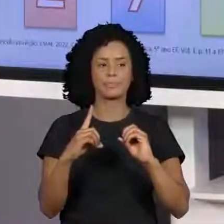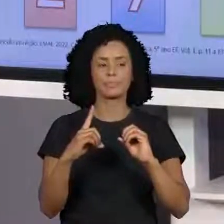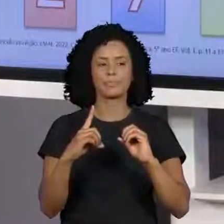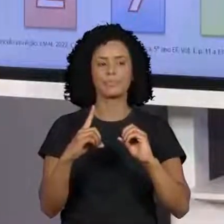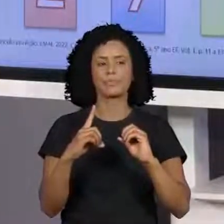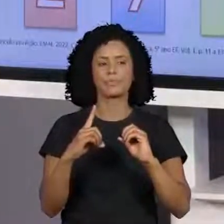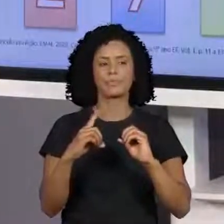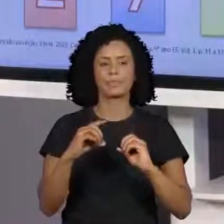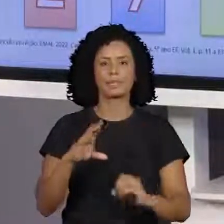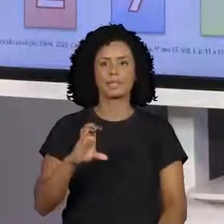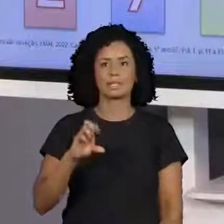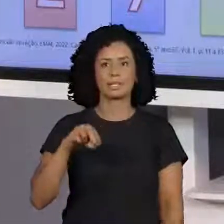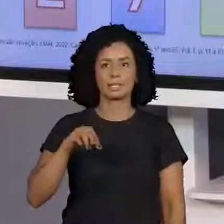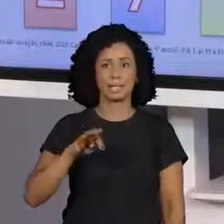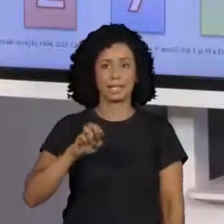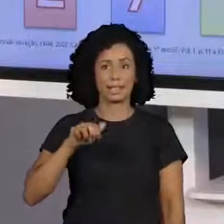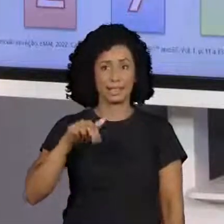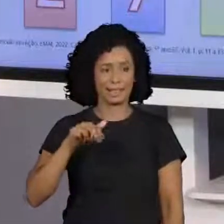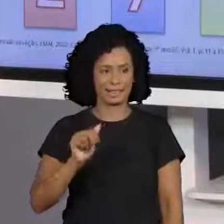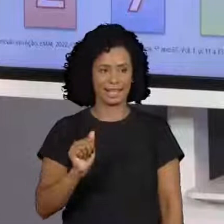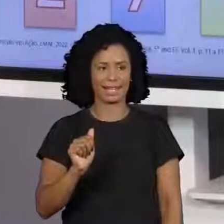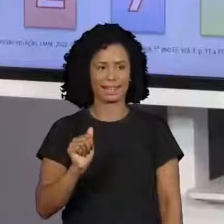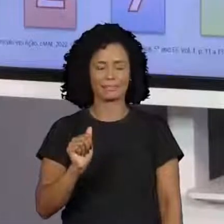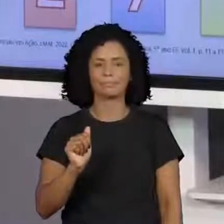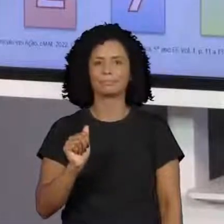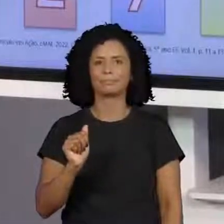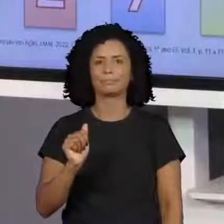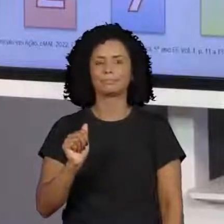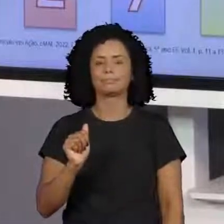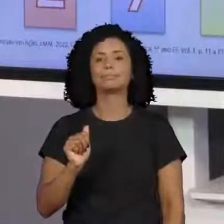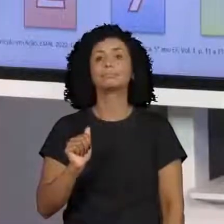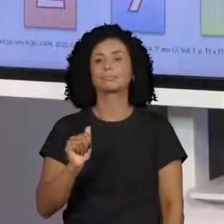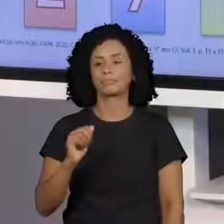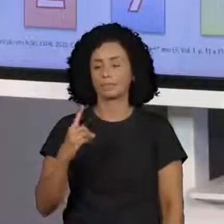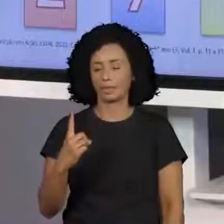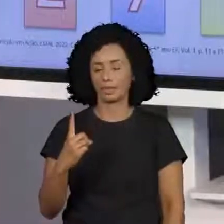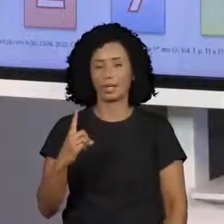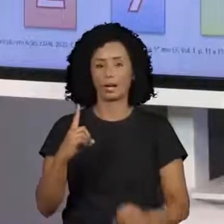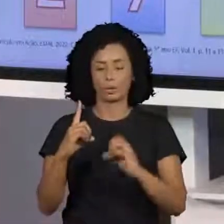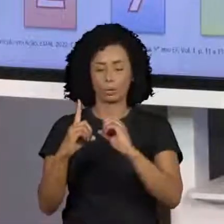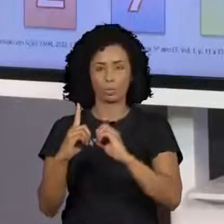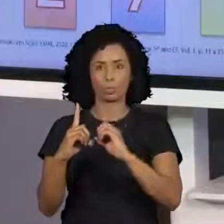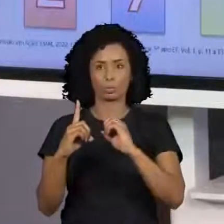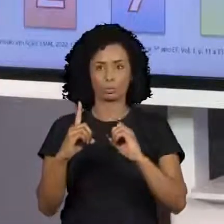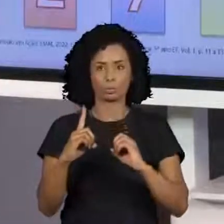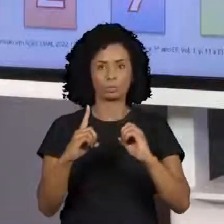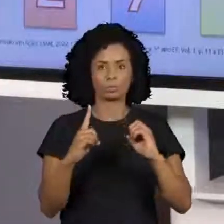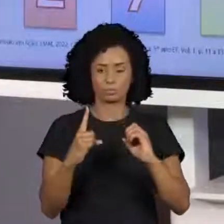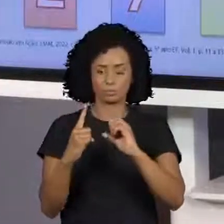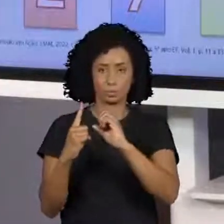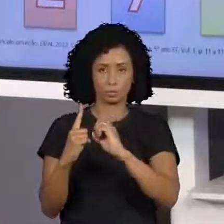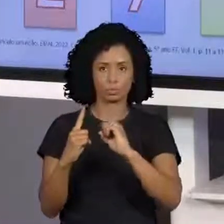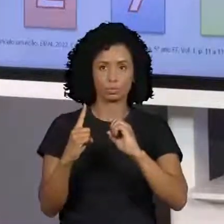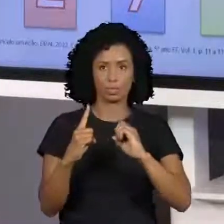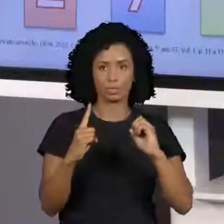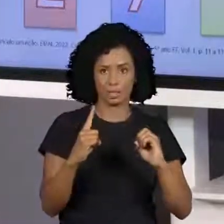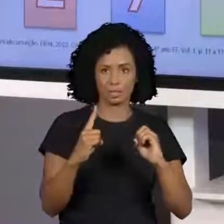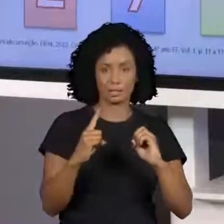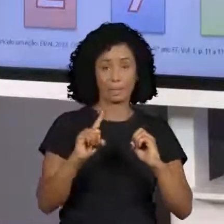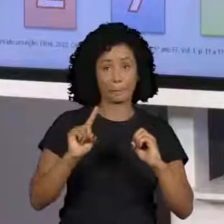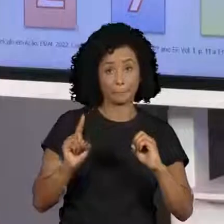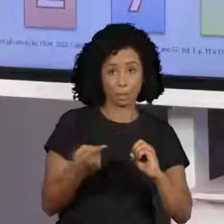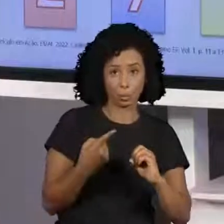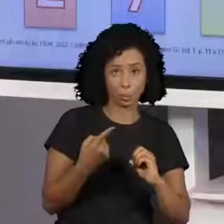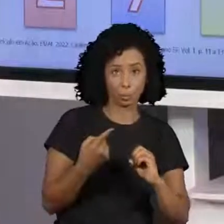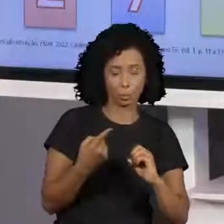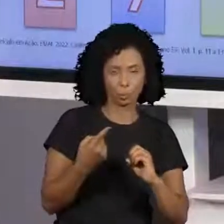milhares, ela vai valer 1.000. E aí é 1 unidade de milhar. Mas se eu colocar na casa da dezena